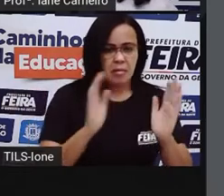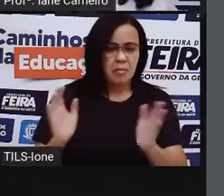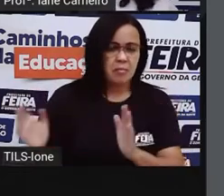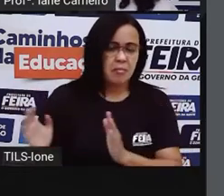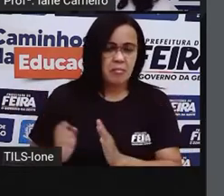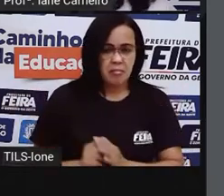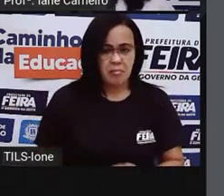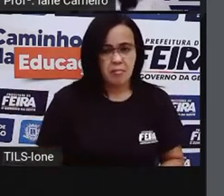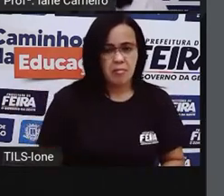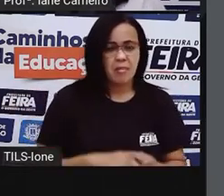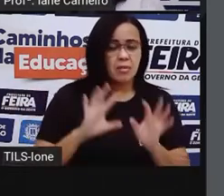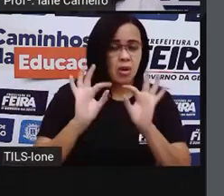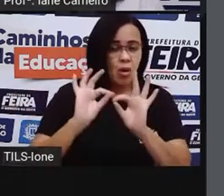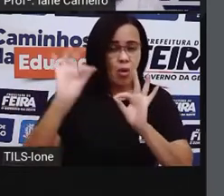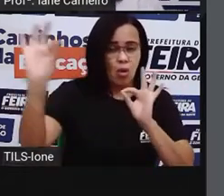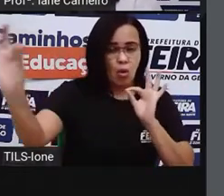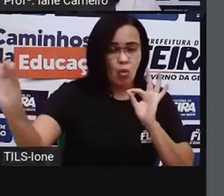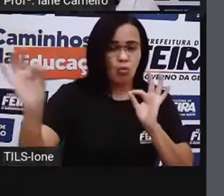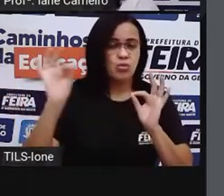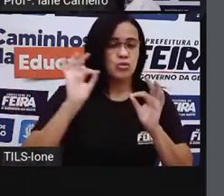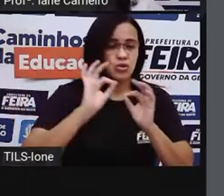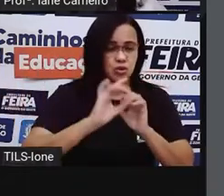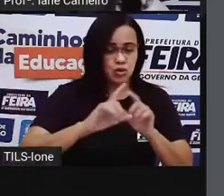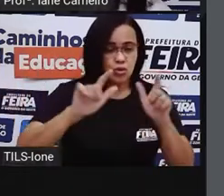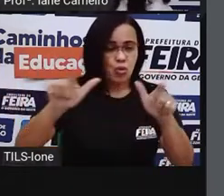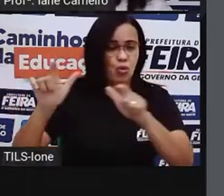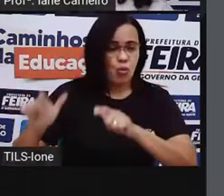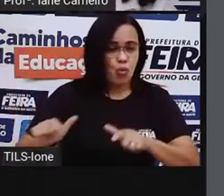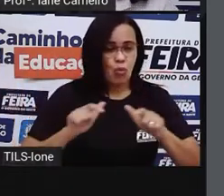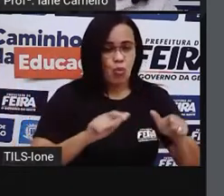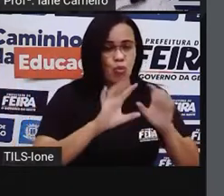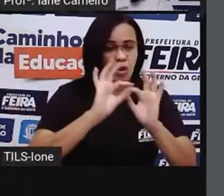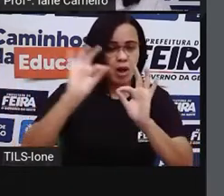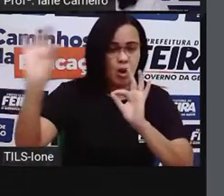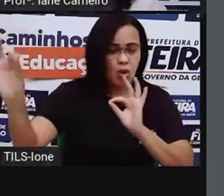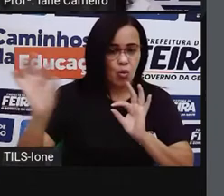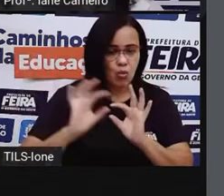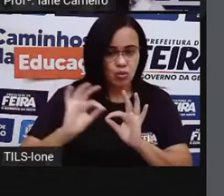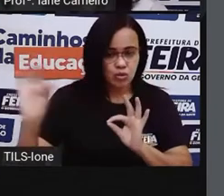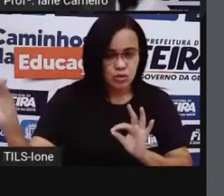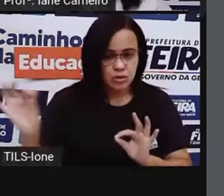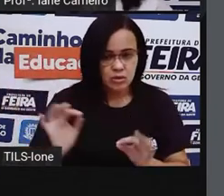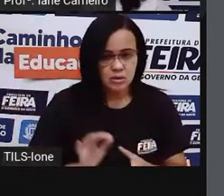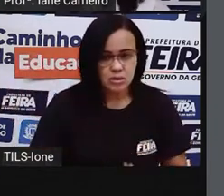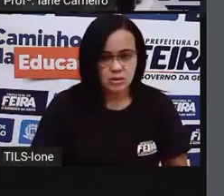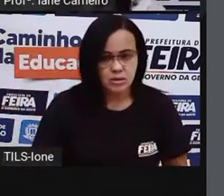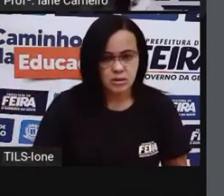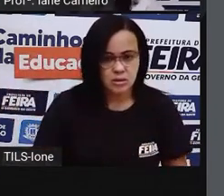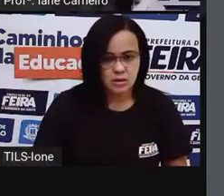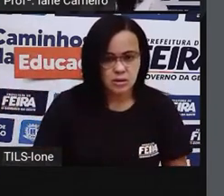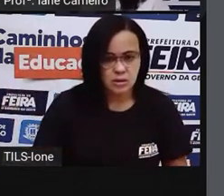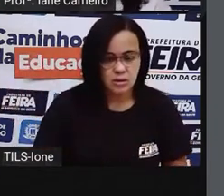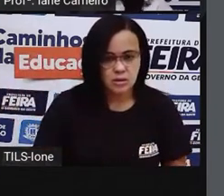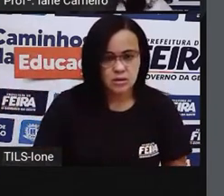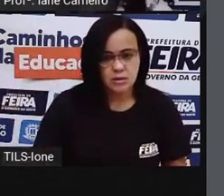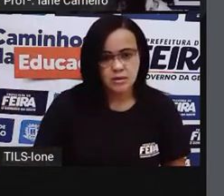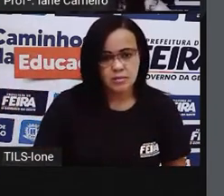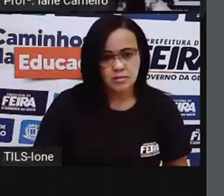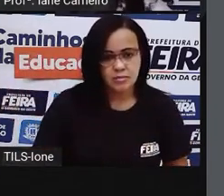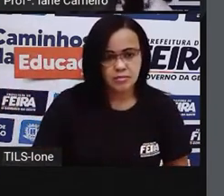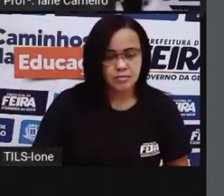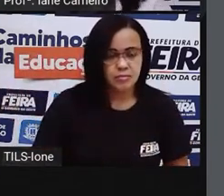terras frias com gelo. Que lembrança tão maluca que não lembra a um careca. E